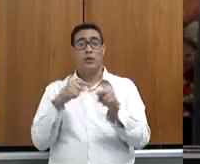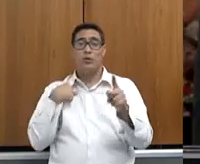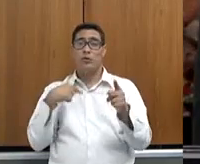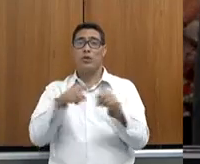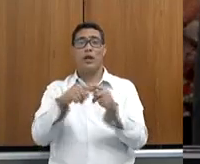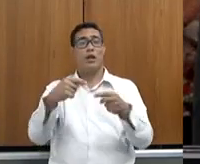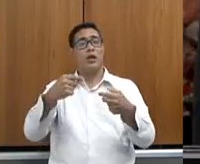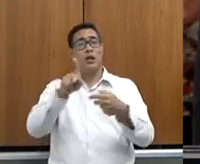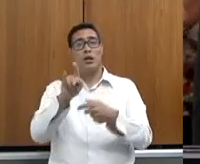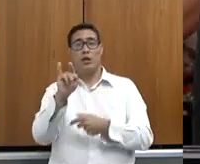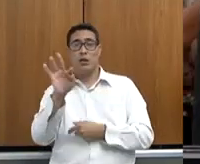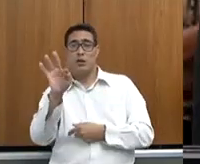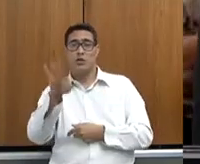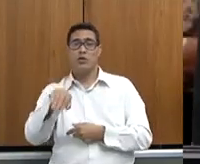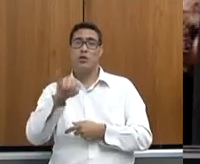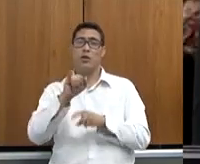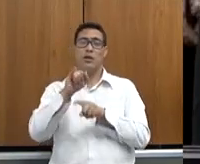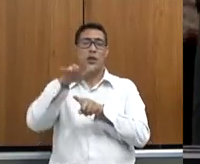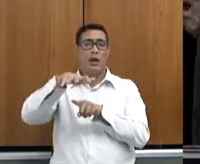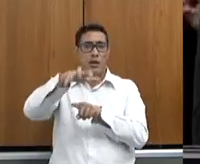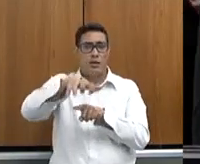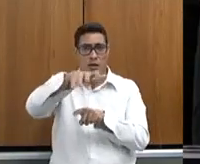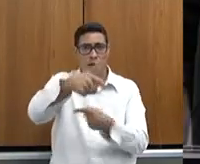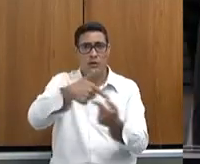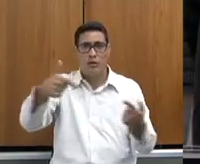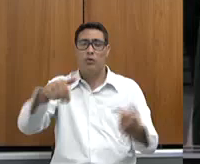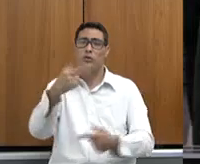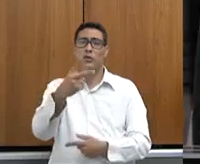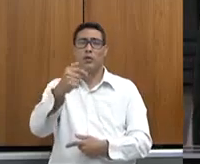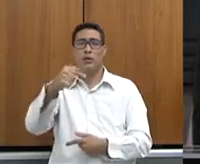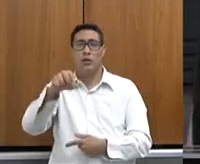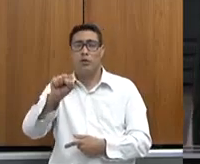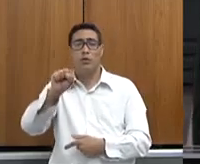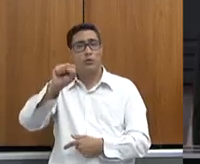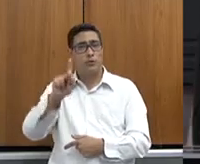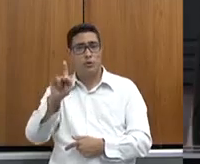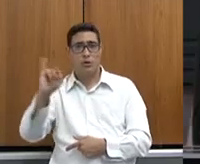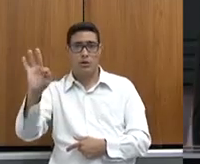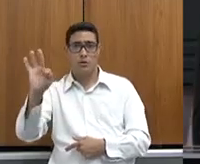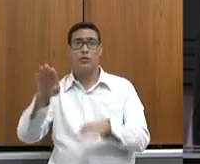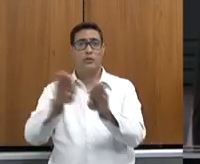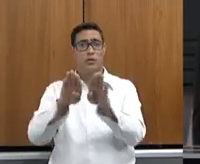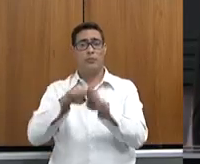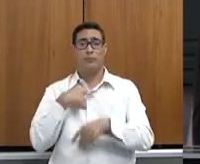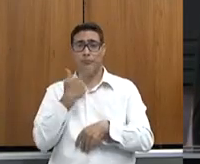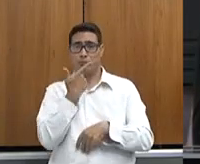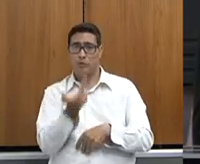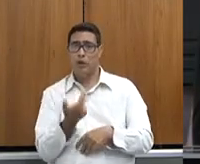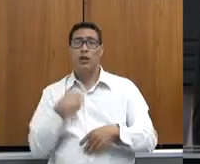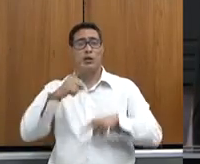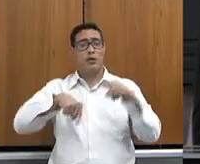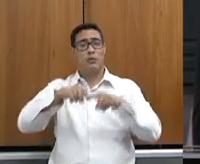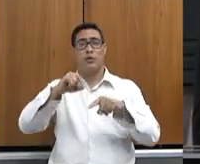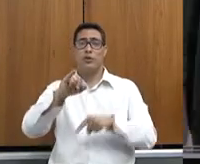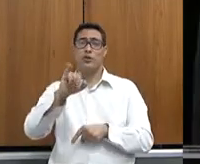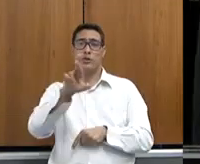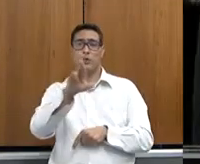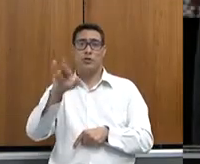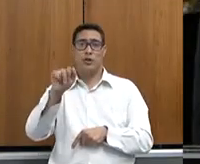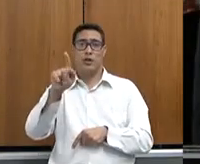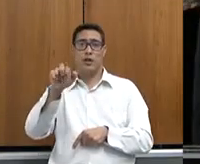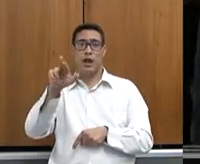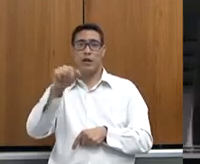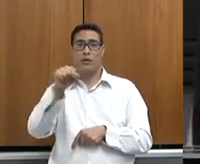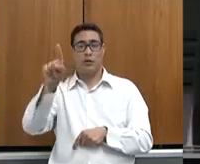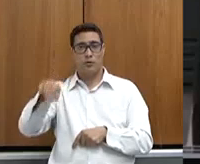irrigação, que foram em torno de 2.758 kits. E aí eu abro um parênteses para falar da política de irrigação no Estado que nós